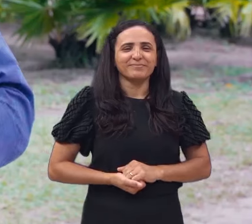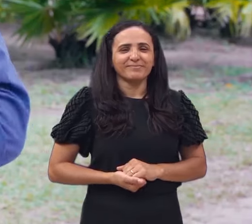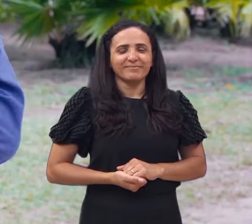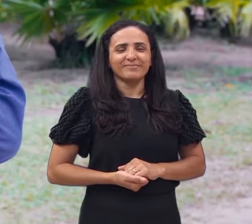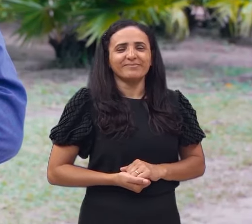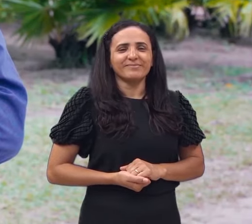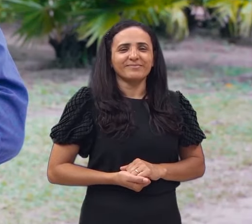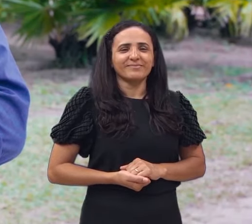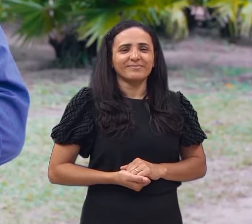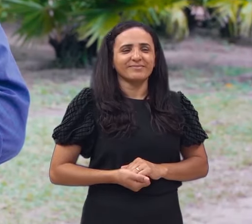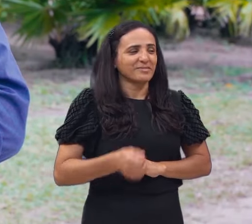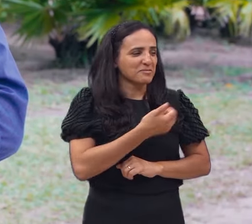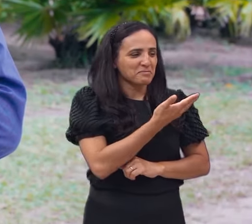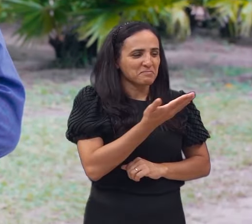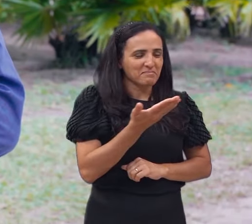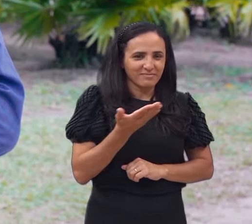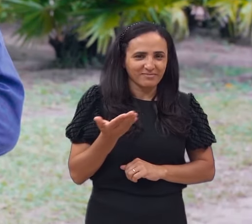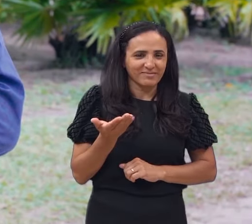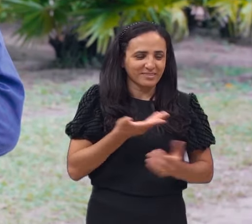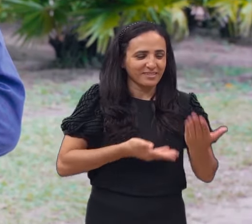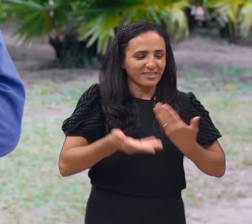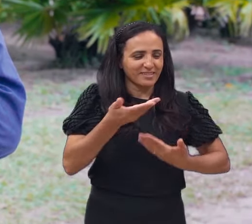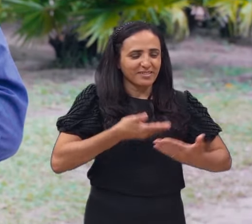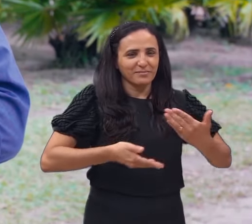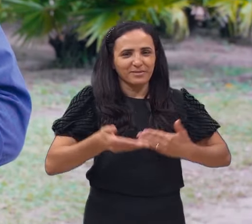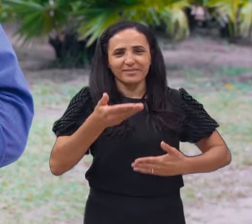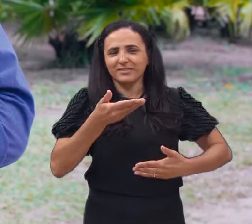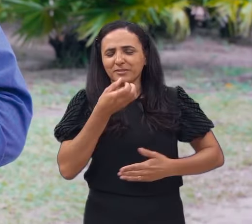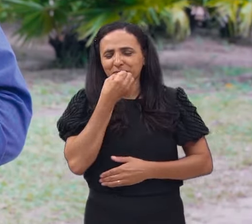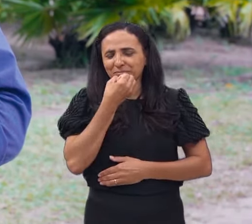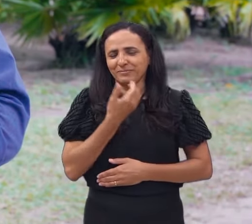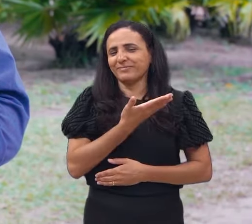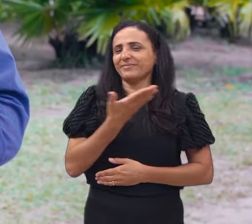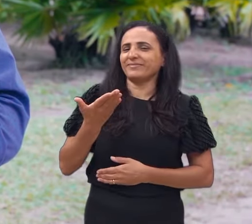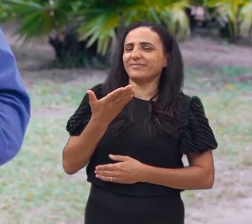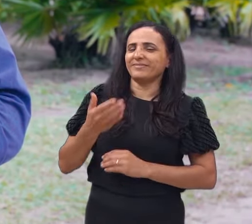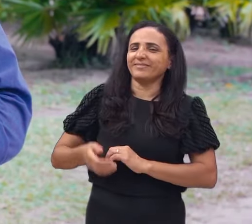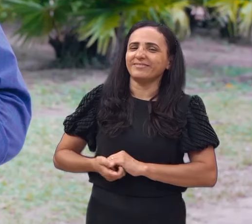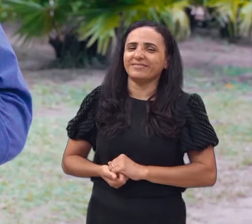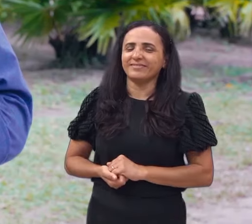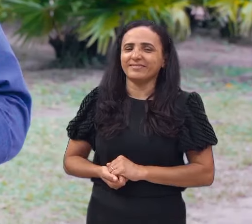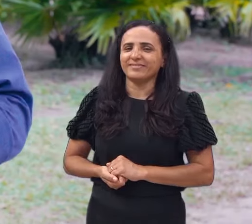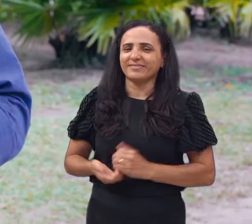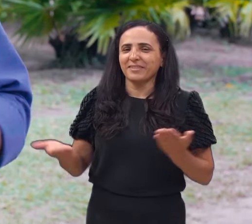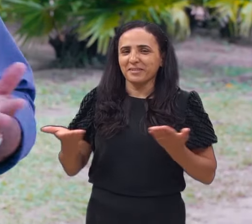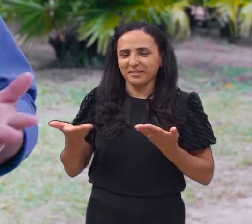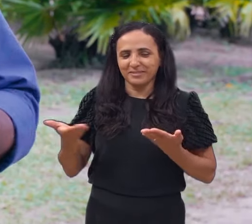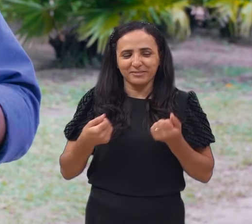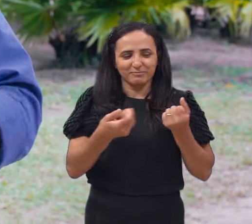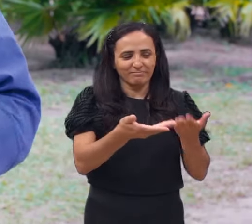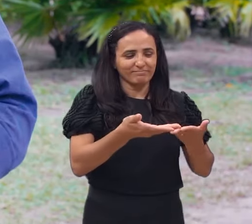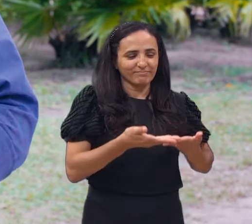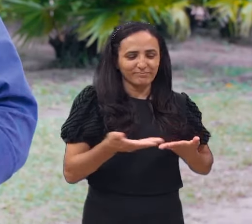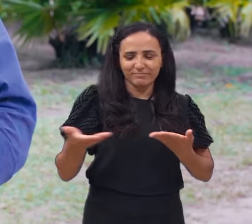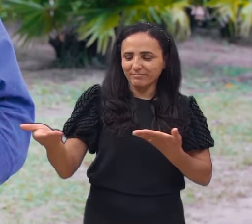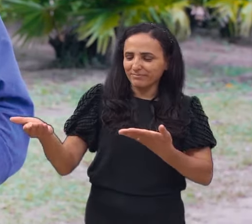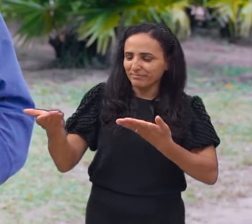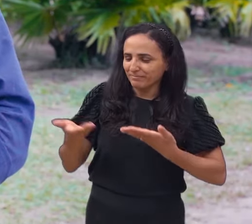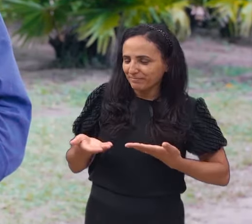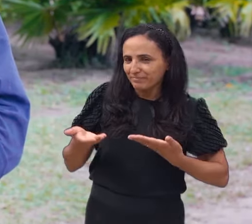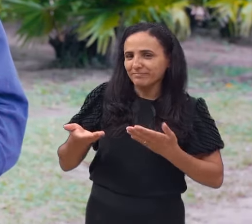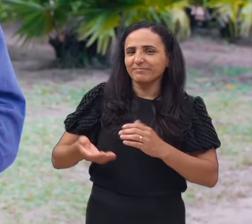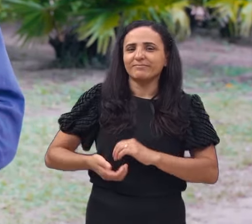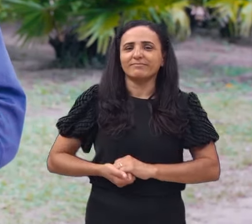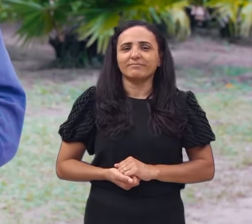saudação a você especial, claro, que nos prestigia com a sua audiência. Eu quero, nesse instante, convidar a você, se você